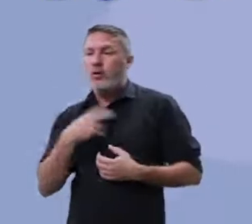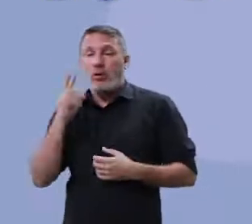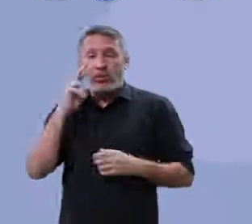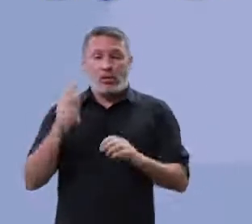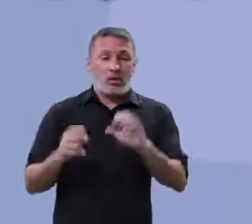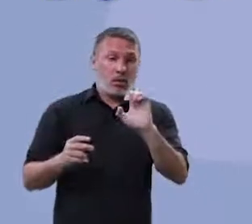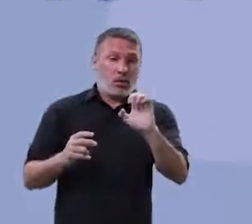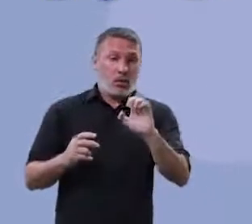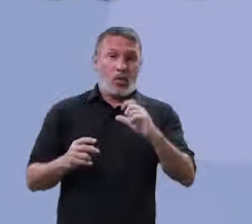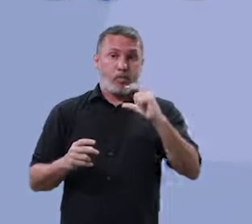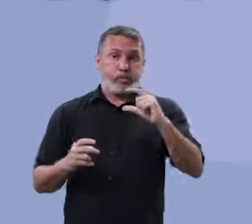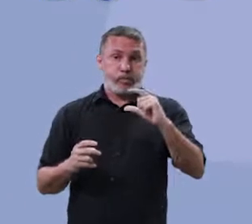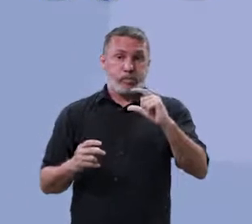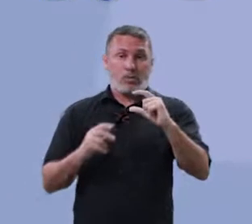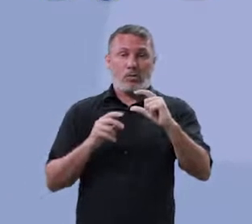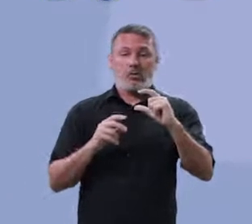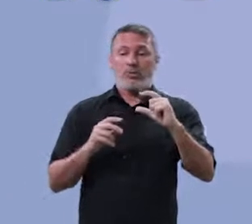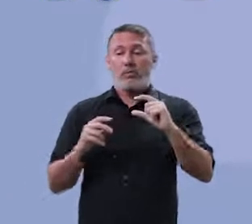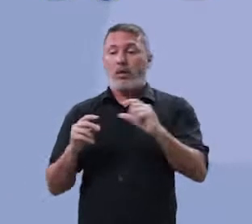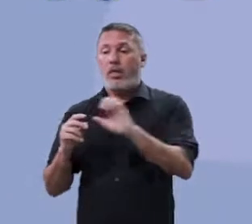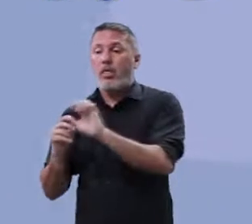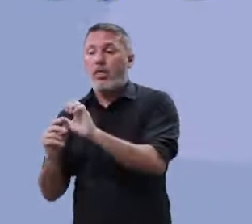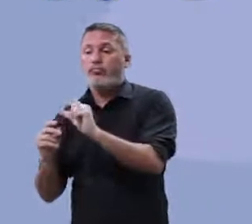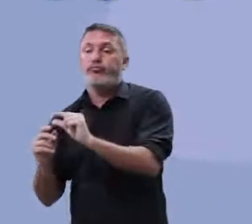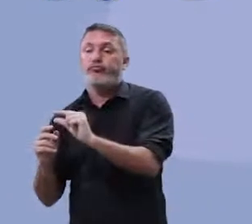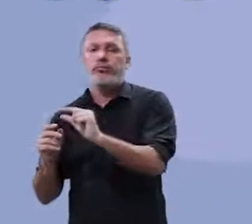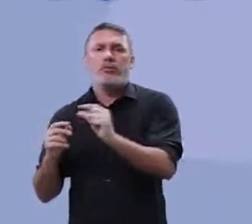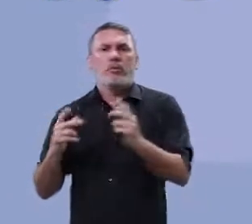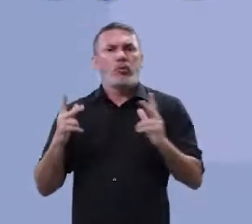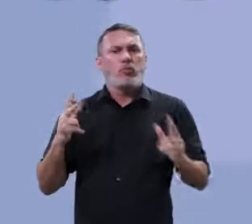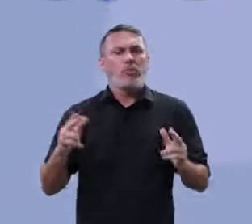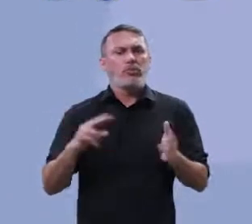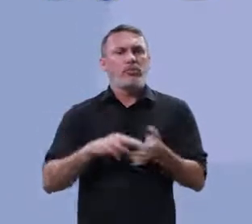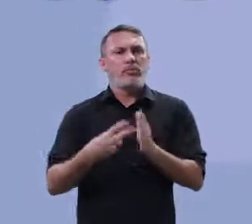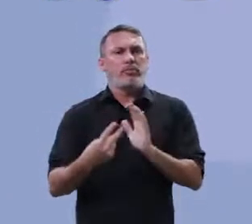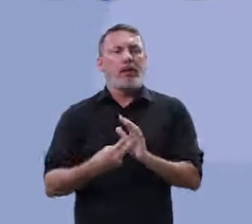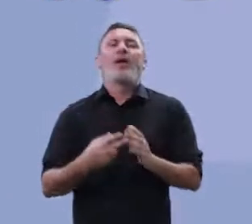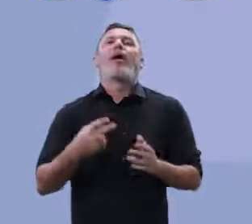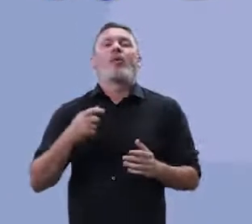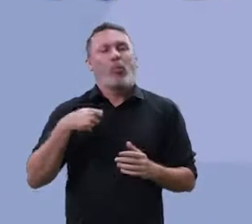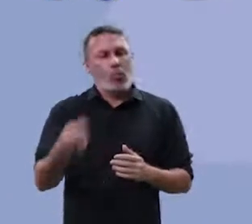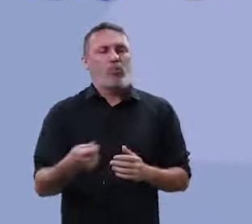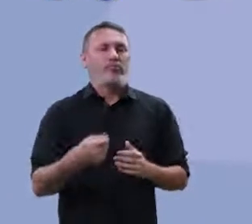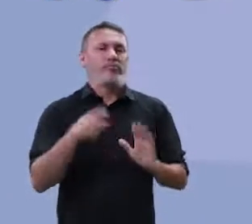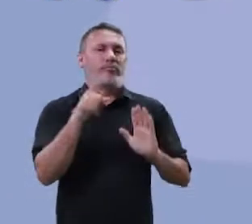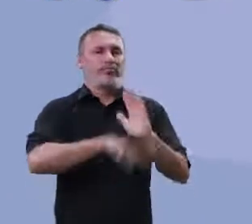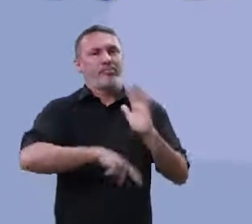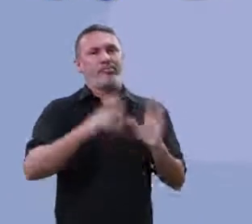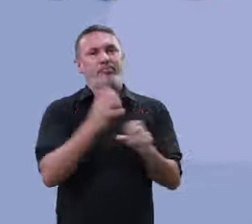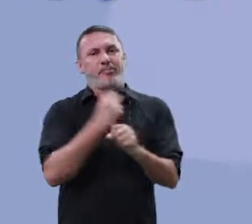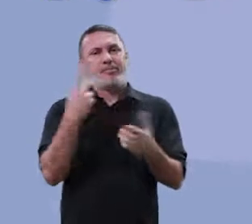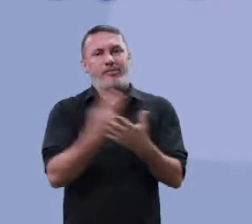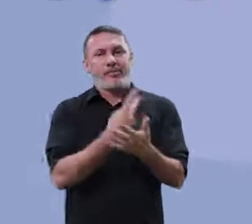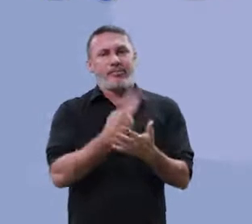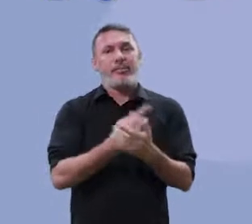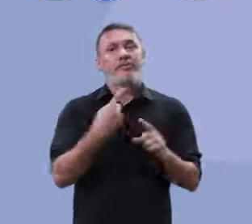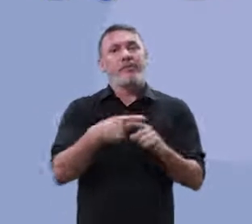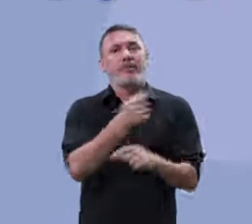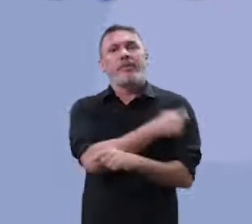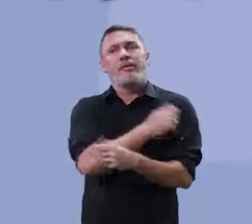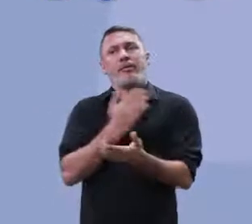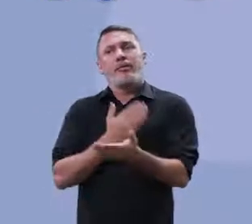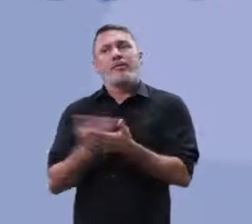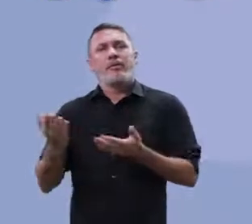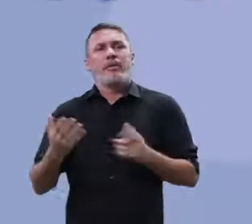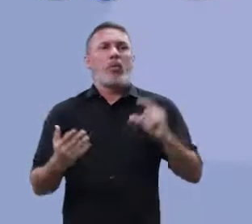Ele apresentou o E com maiúsculo no em tanto e o E minúsculo no em passe. Acontece errado porque ele